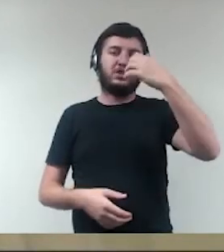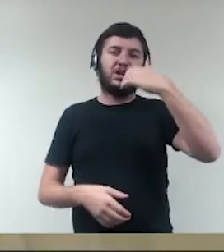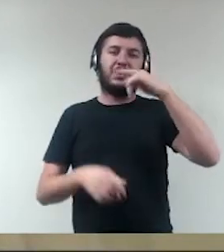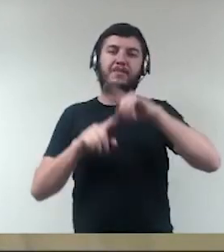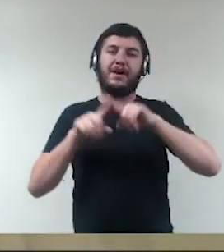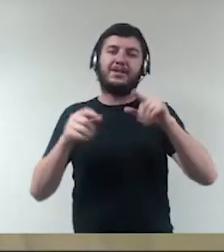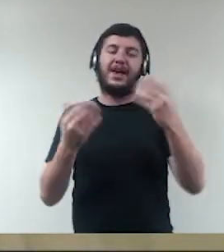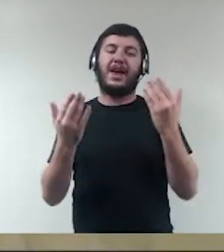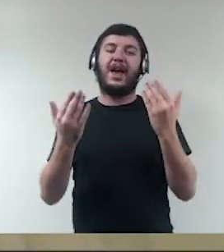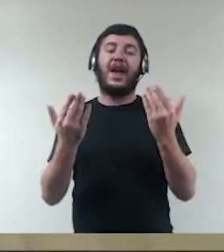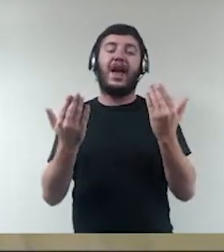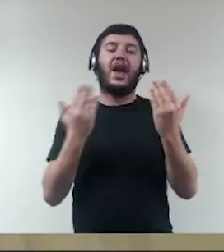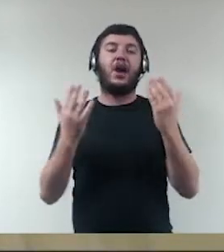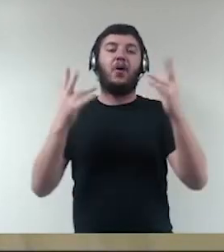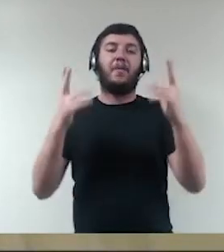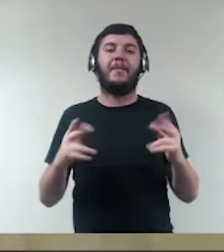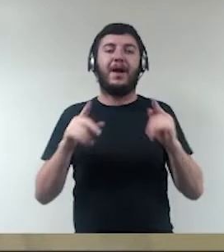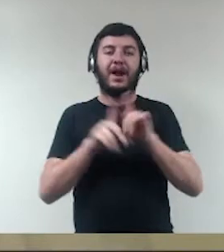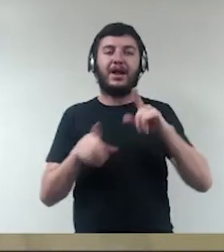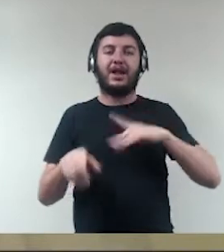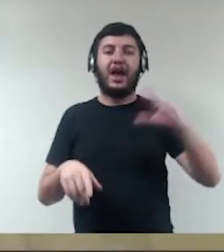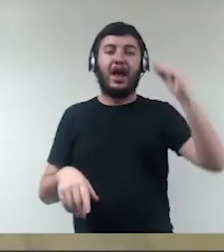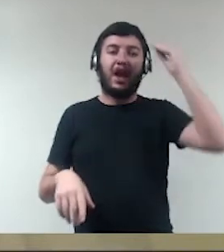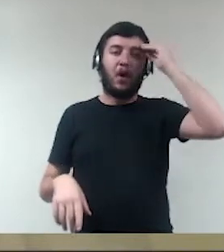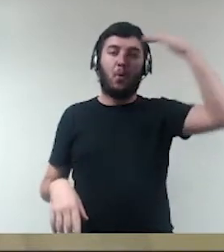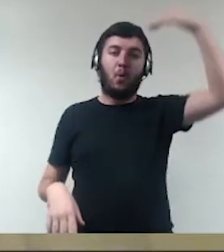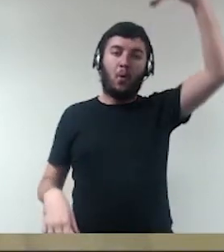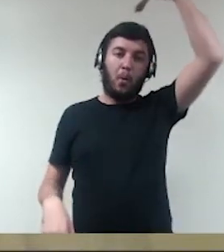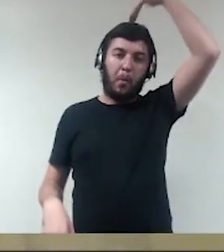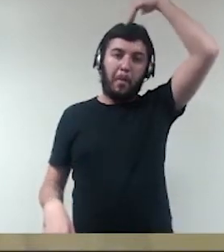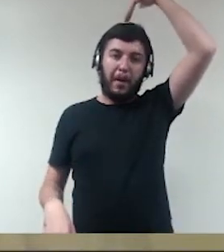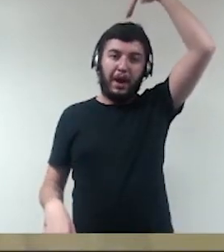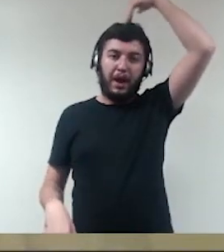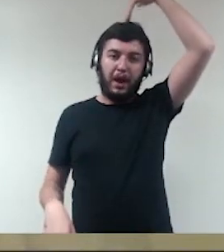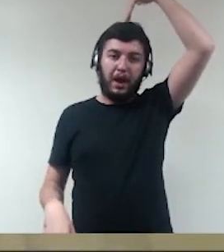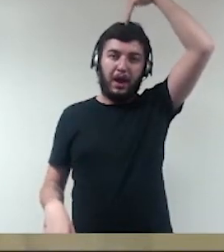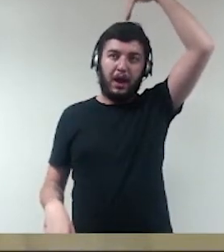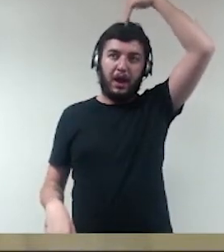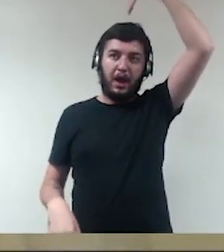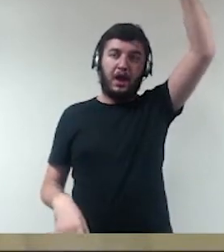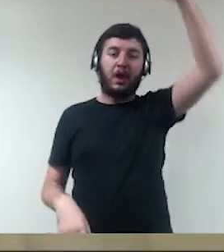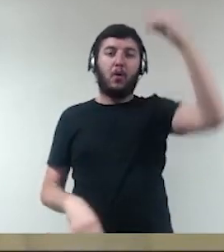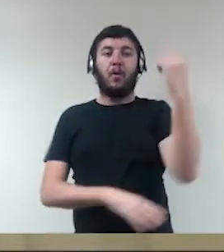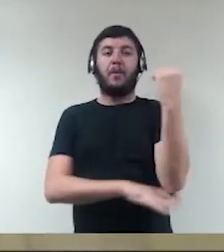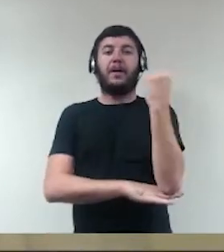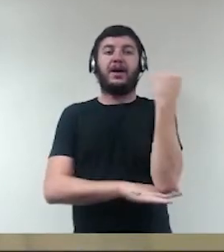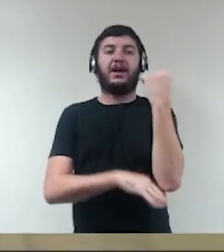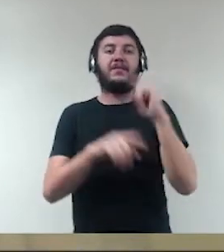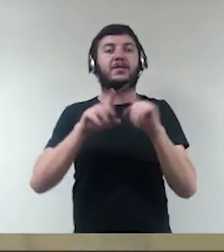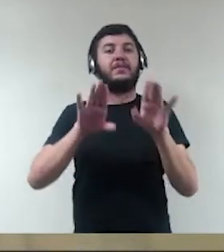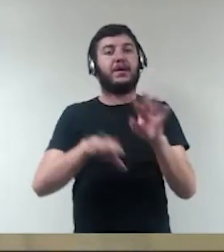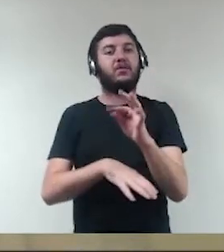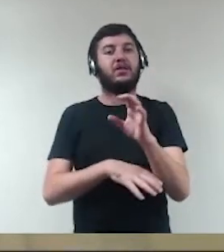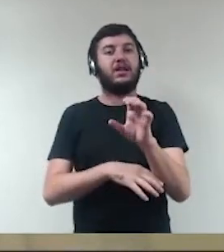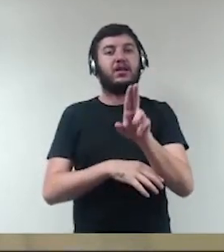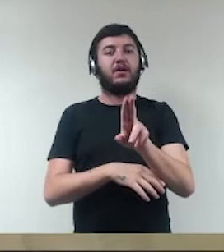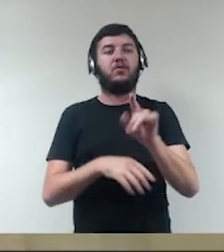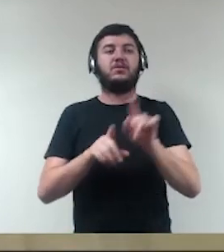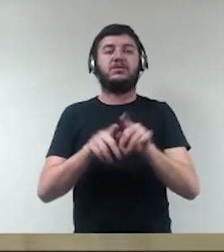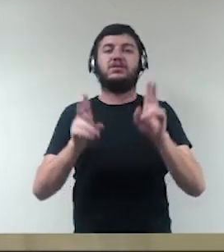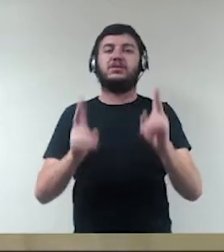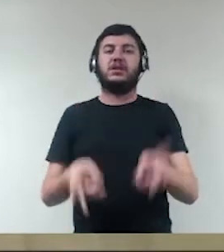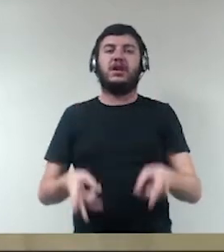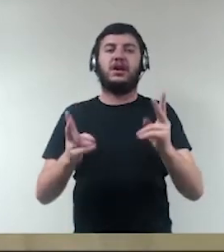porque o TCU, né, o TCU sempre separou, né, a questão da aplicação da multa